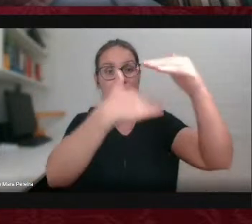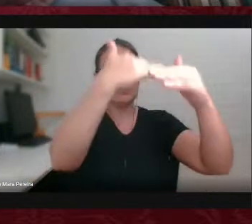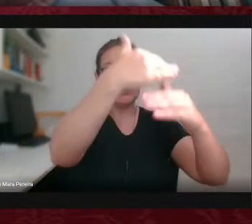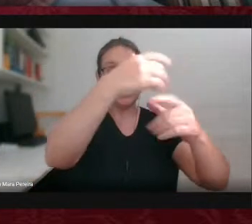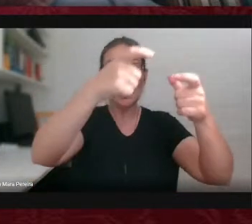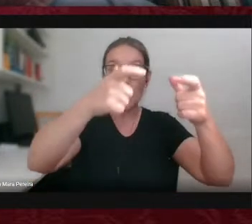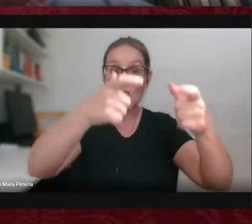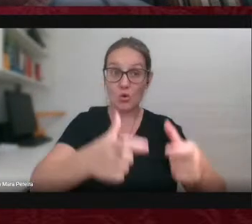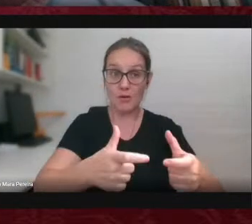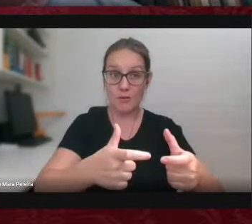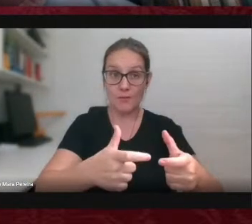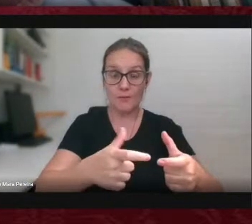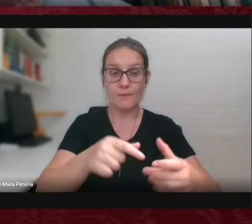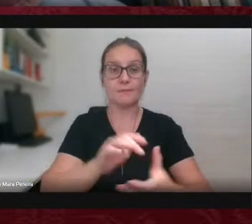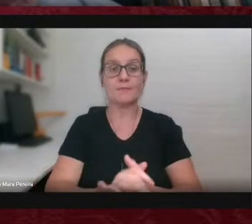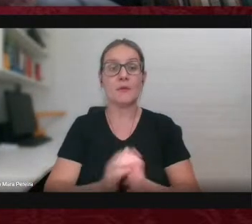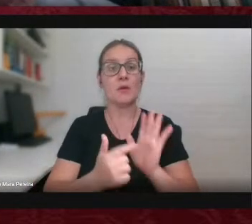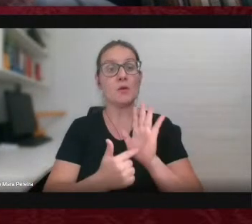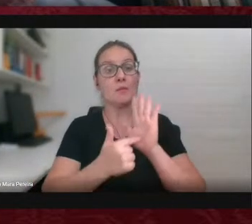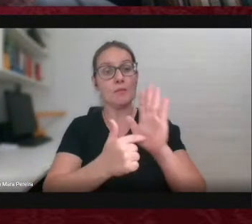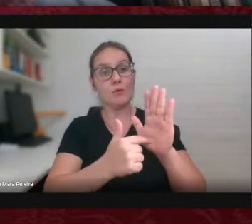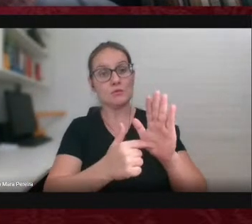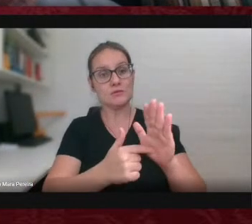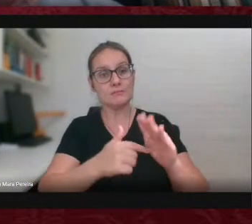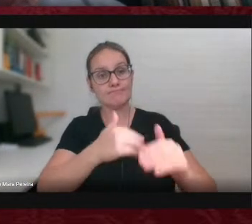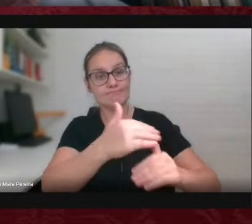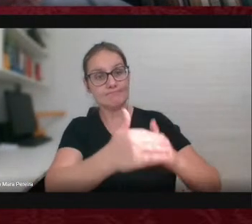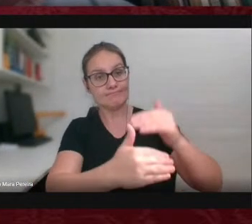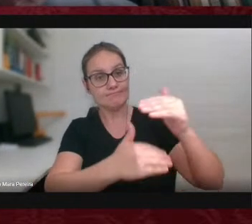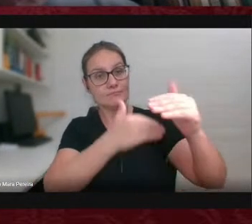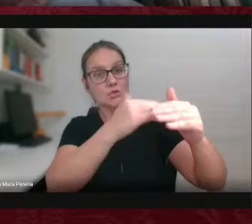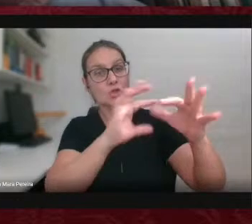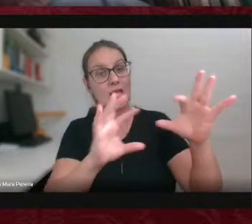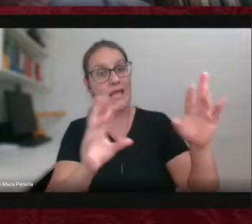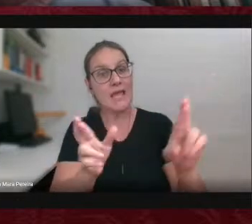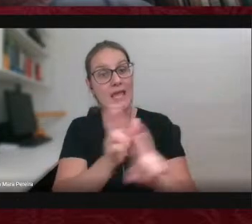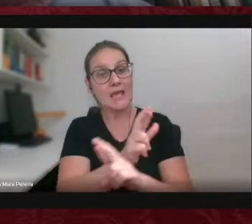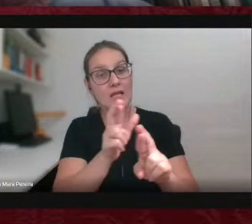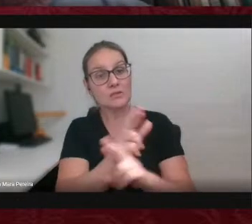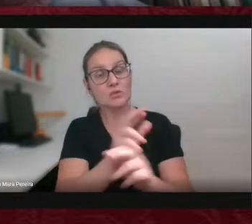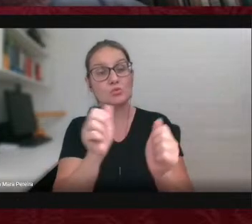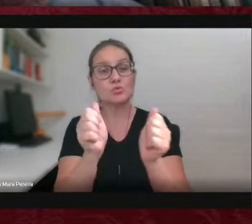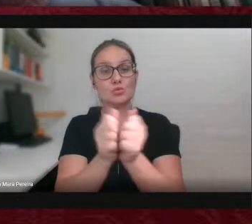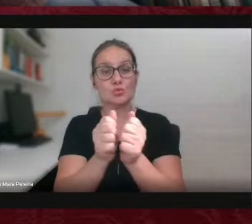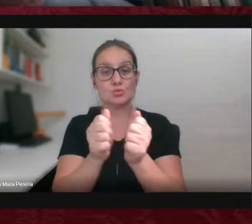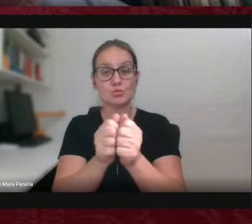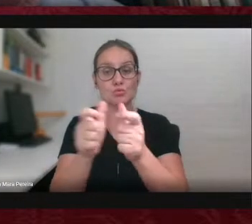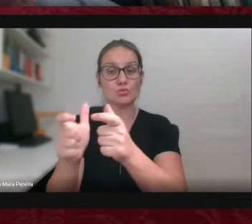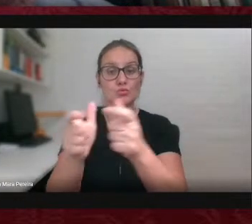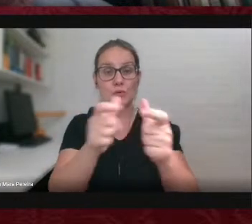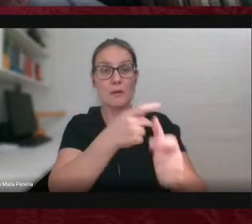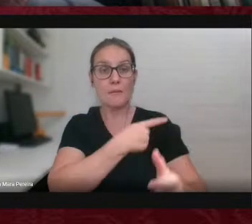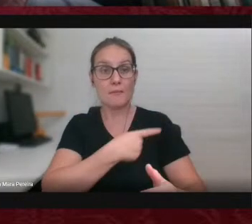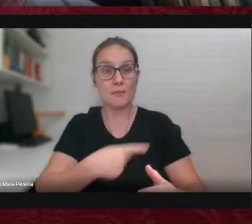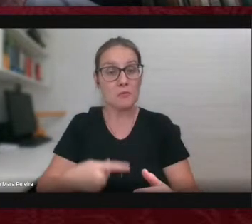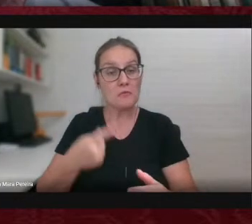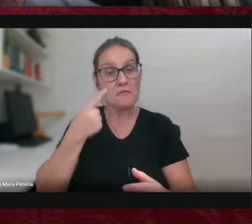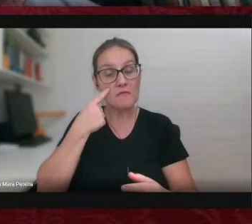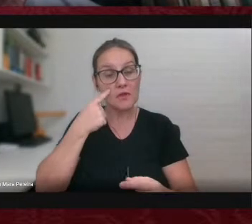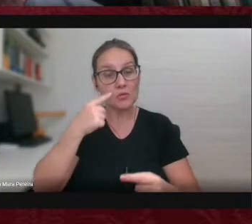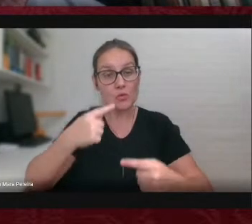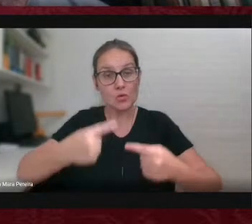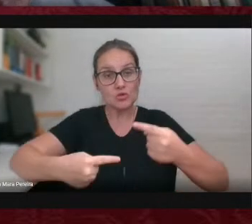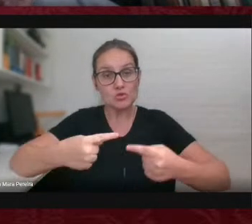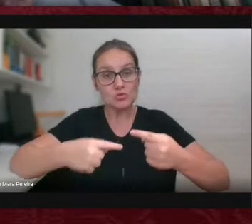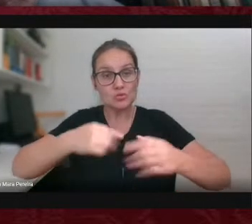e apresenta uma trajetória de relações com órgãos públicos voltados à promoção de políticas sociais, étnicas e